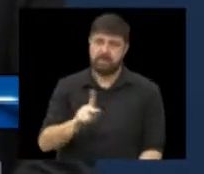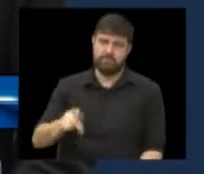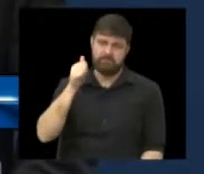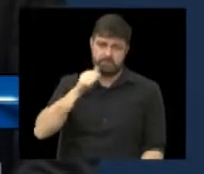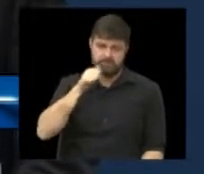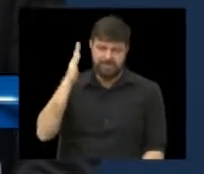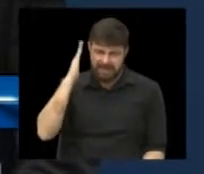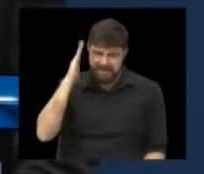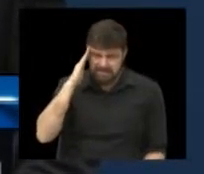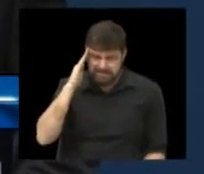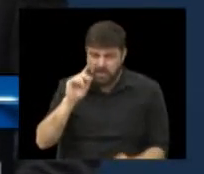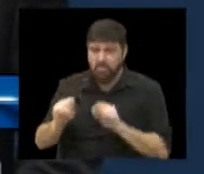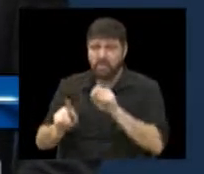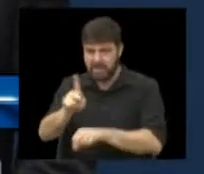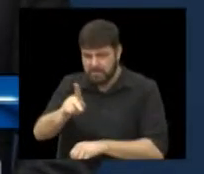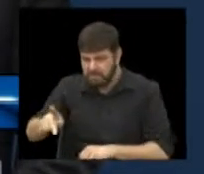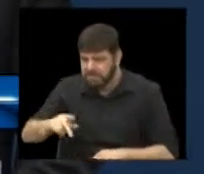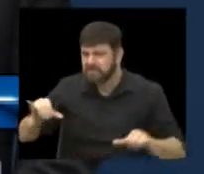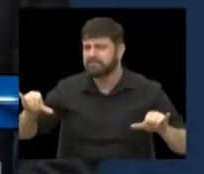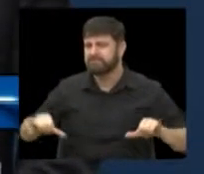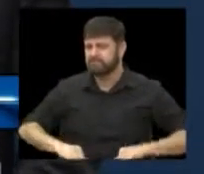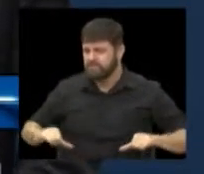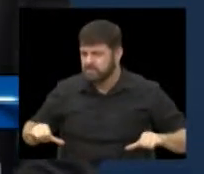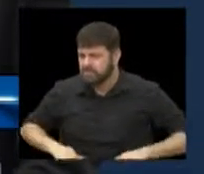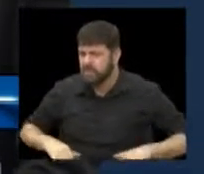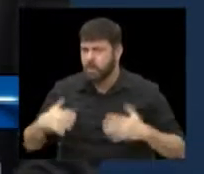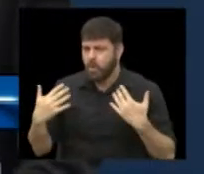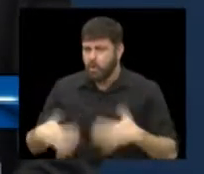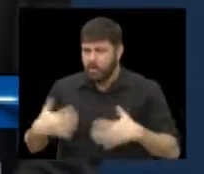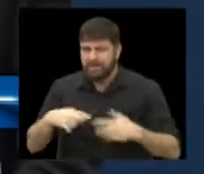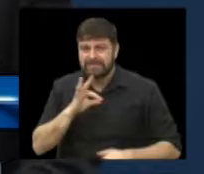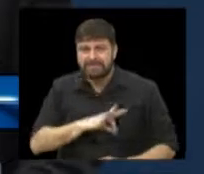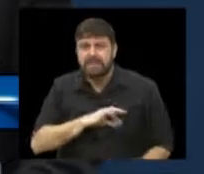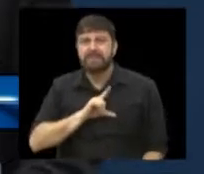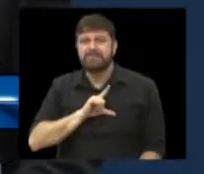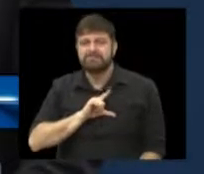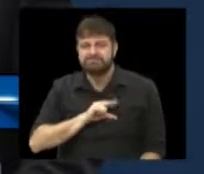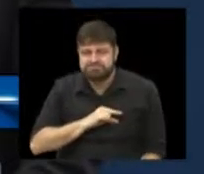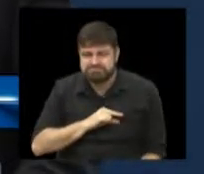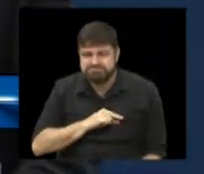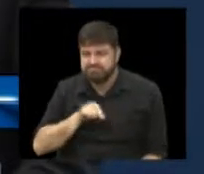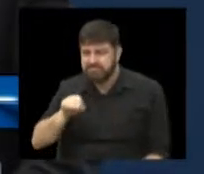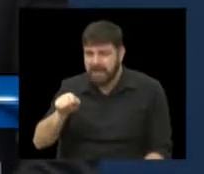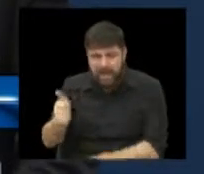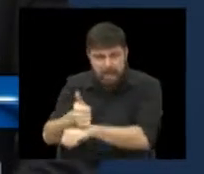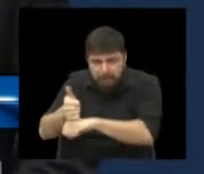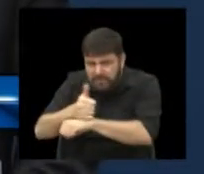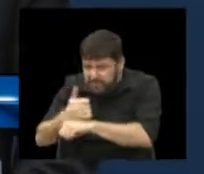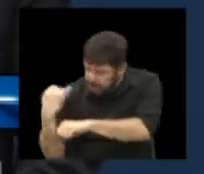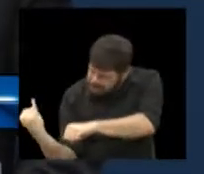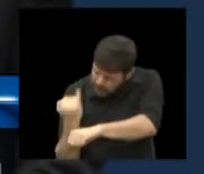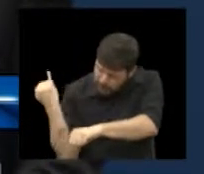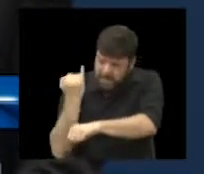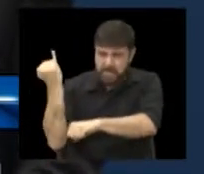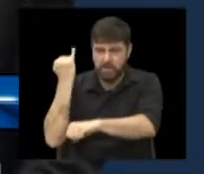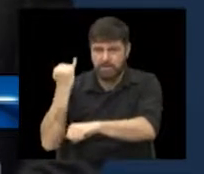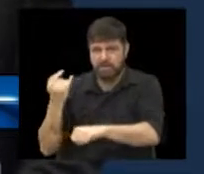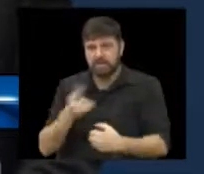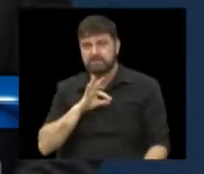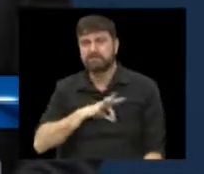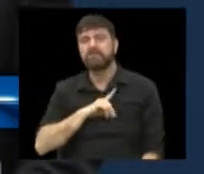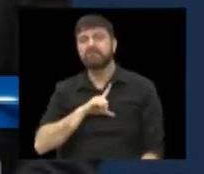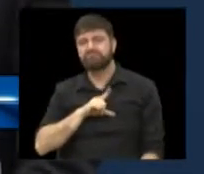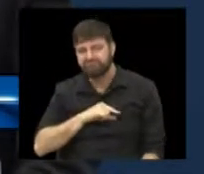muito bem o que vocês professores passam, além do baixo salário que não é compatível com a importância das atribuições que vocês